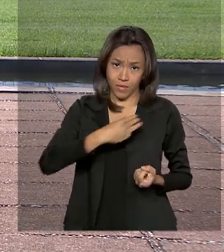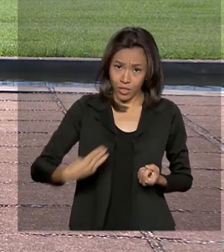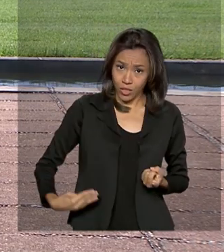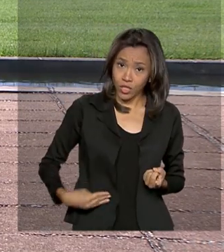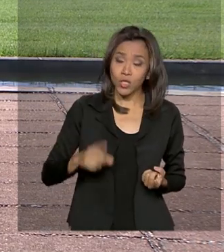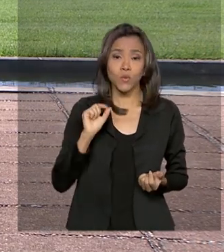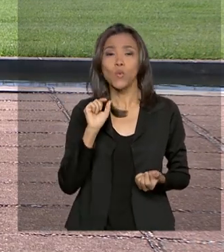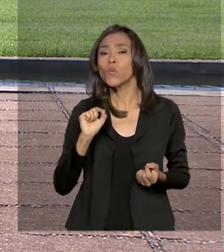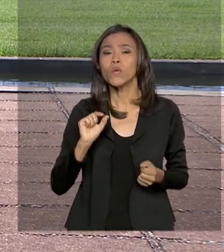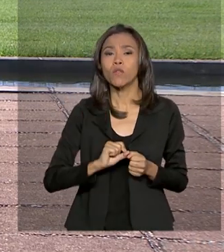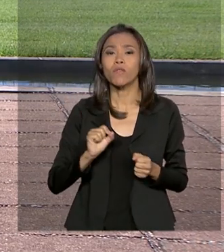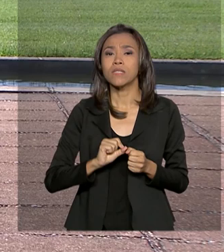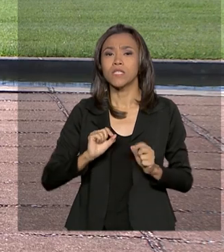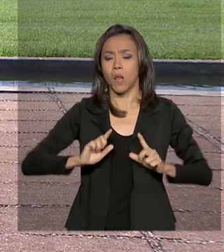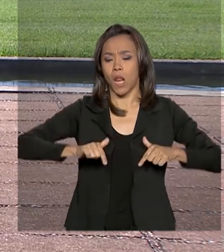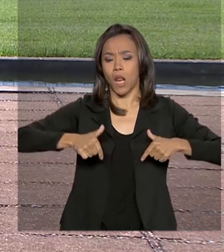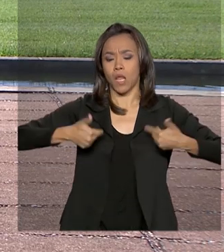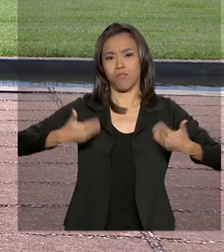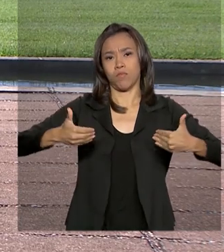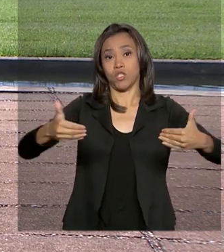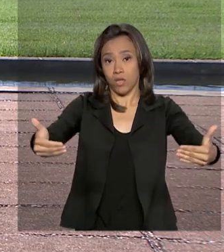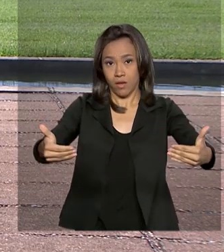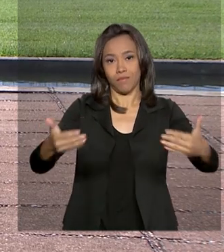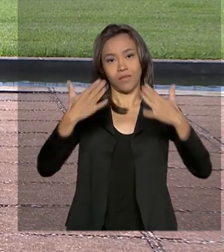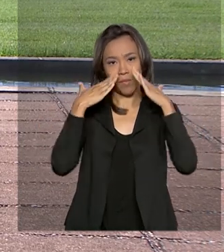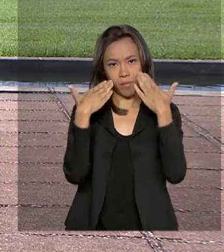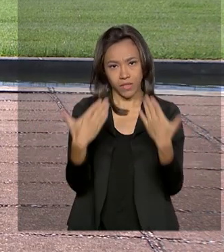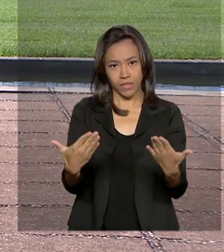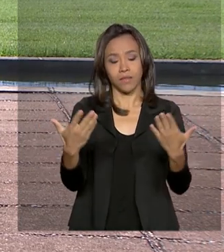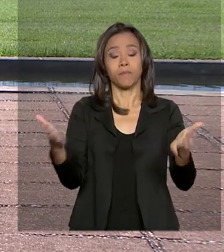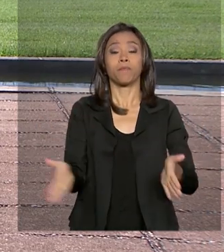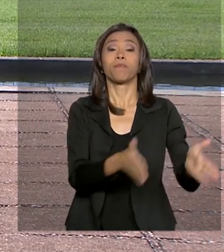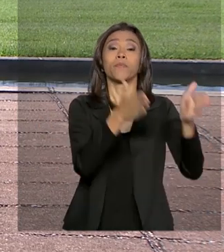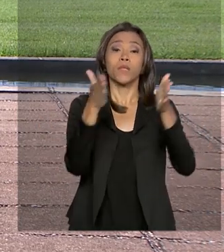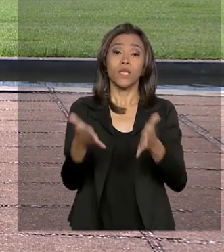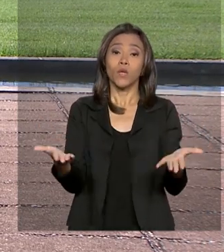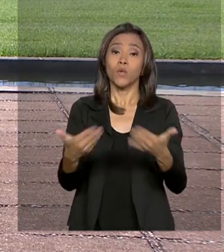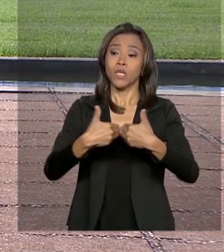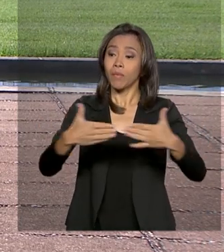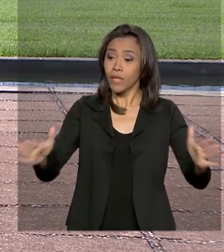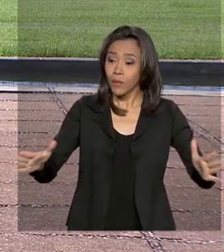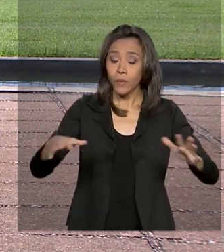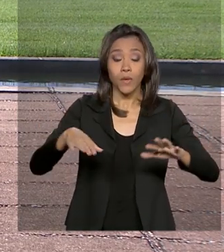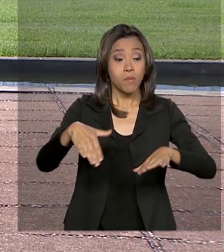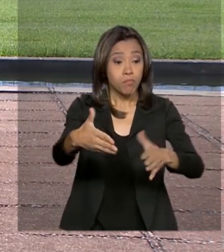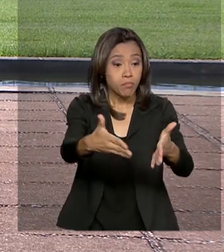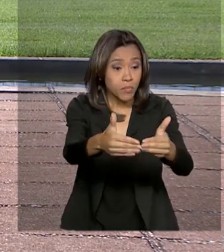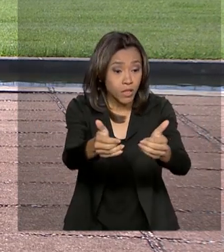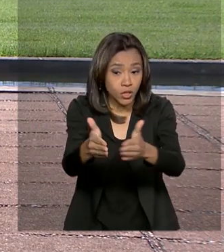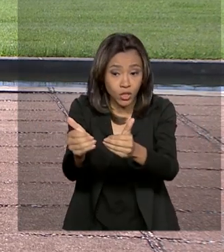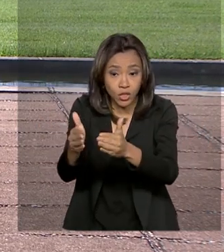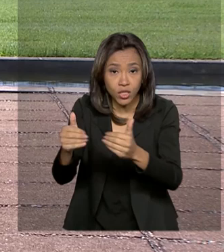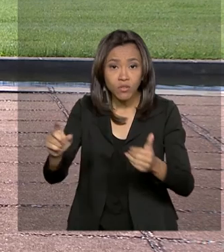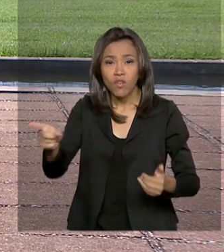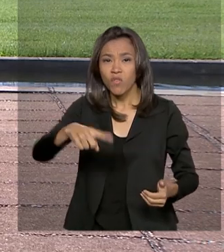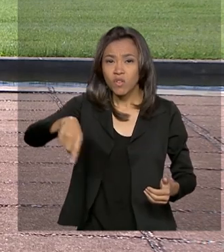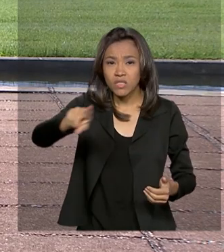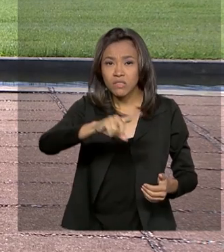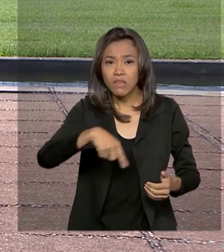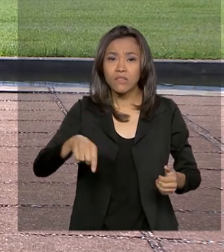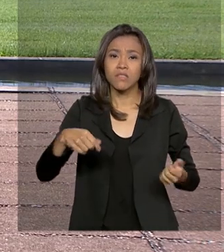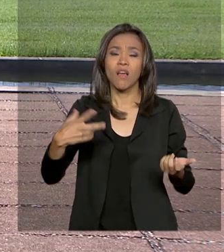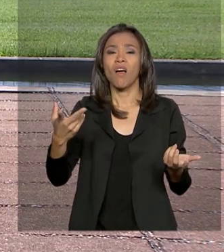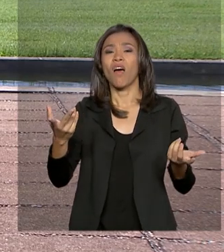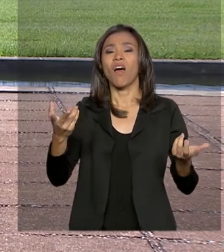cada pasta. E o presidente Jair Bolsonaro abriu essa reunião de hoje pedindo para os seus ministros não relaxarem em